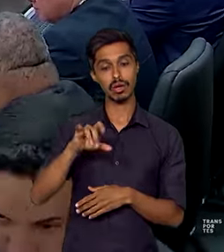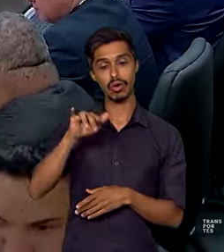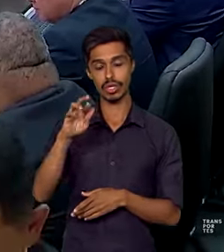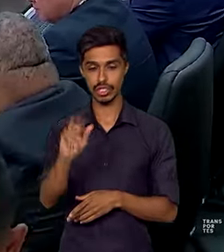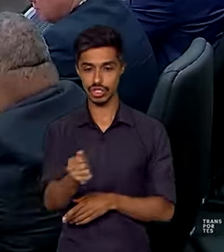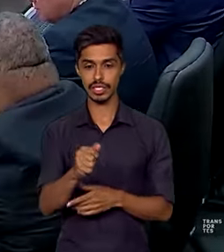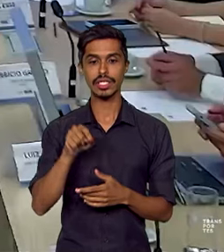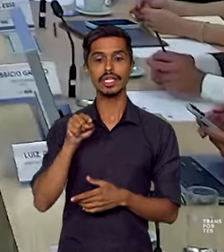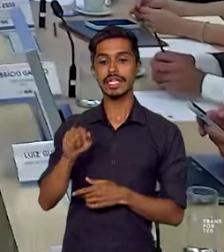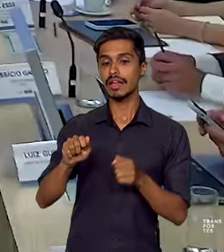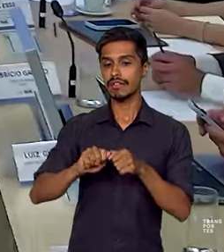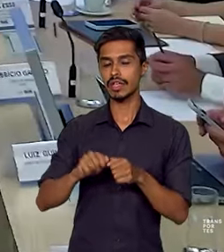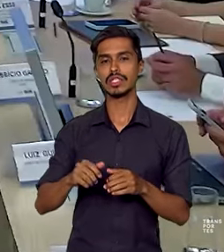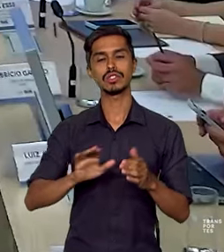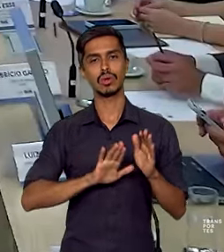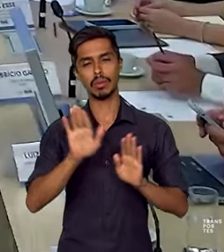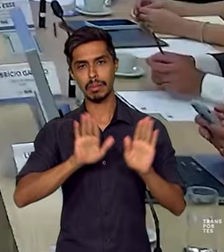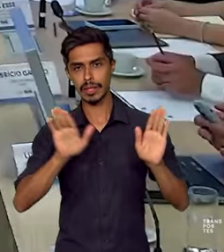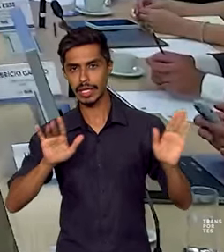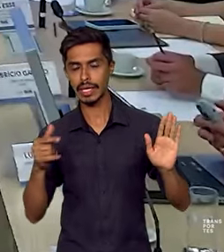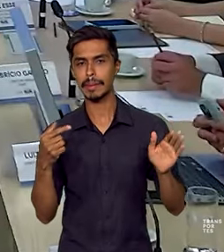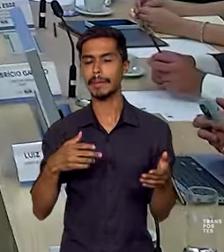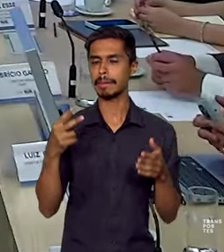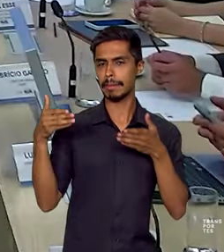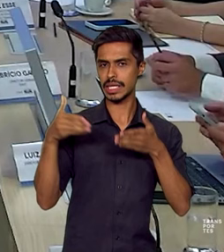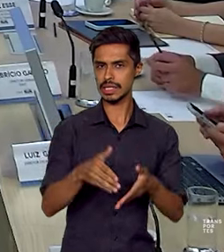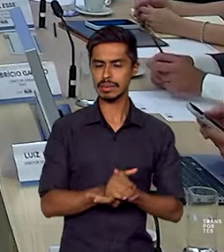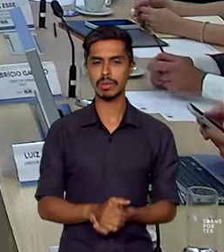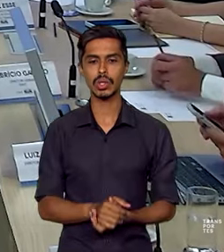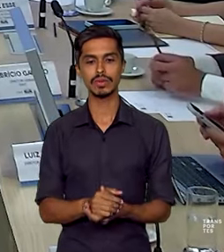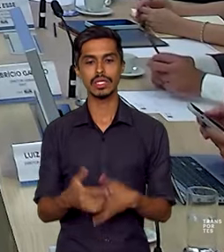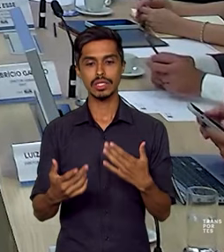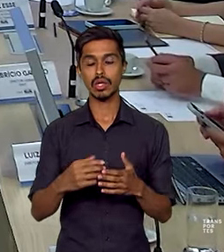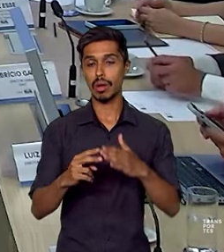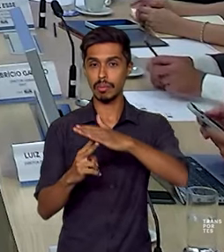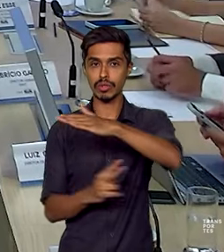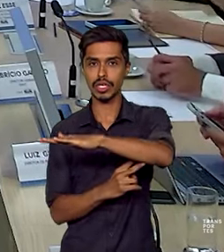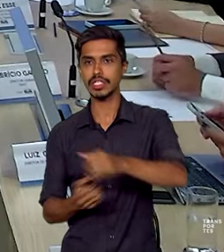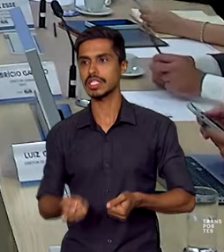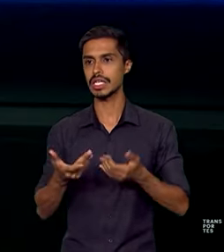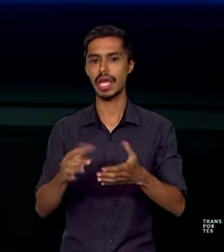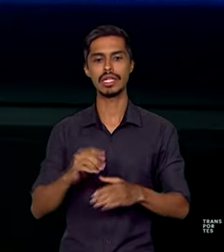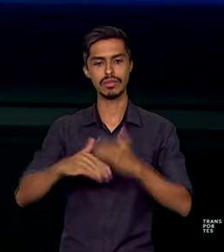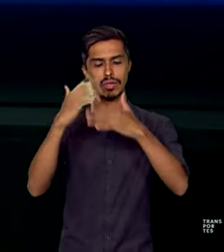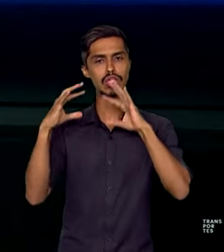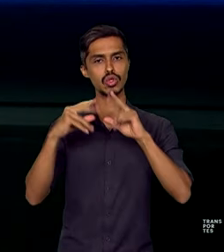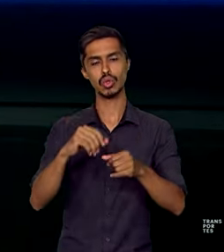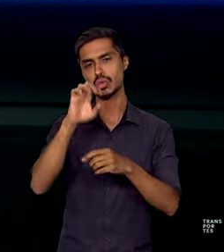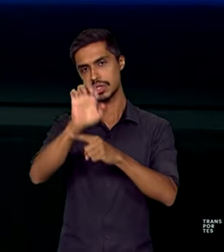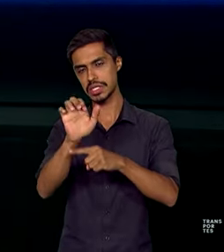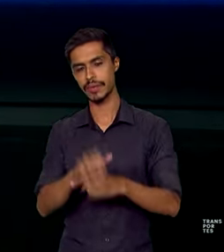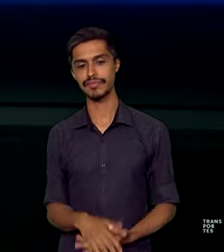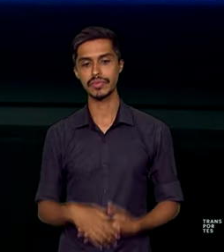da cerimônia de lançamento da licitação e falou que a ponte vai levar desenvolvimento para todo o Estado. Segundo o